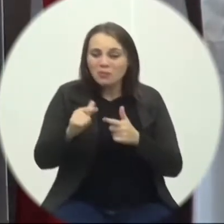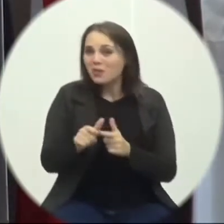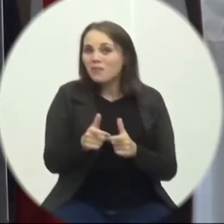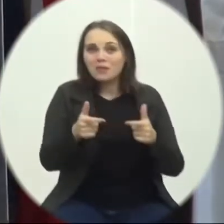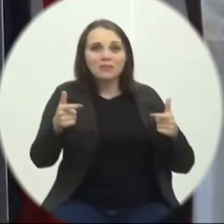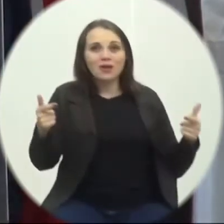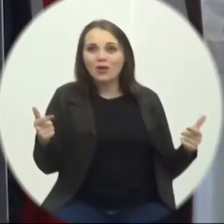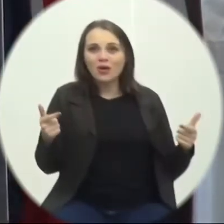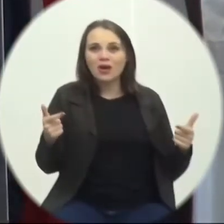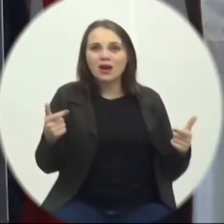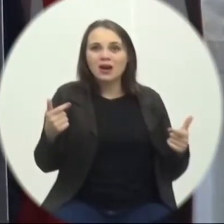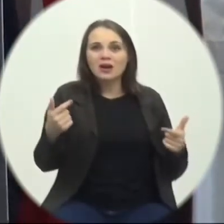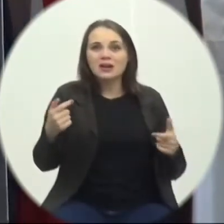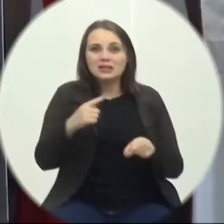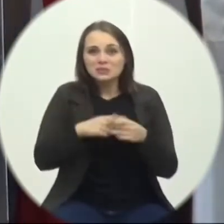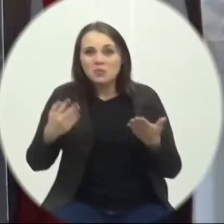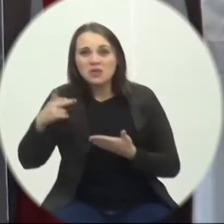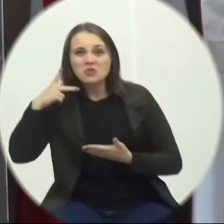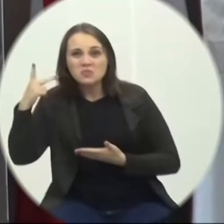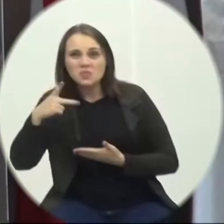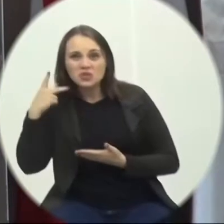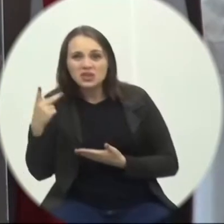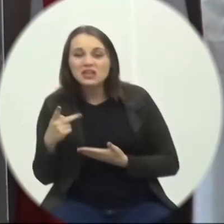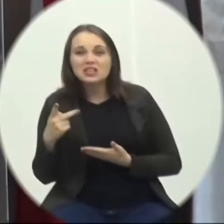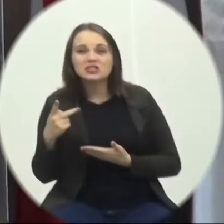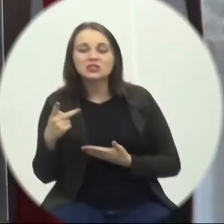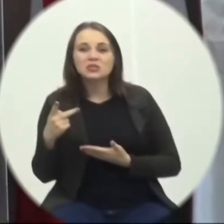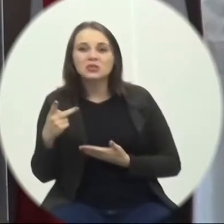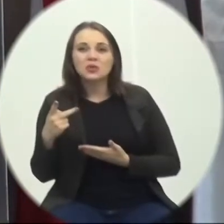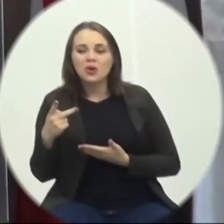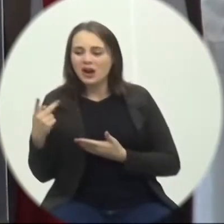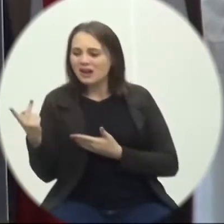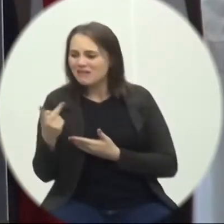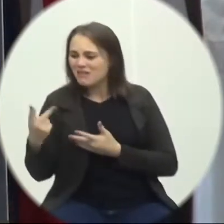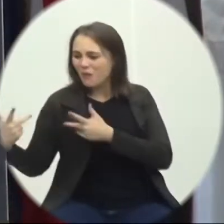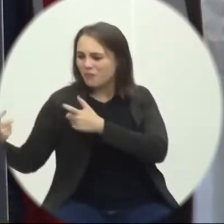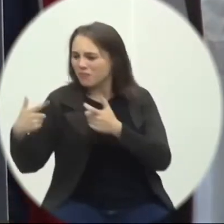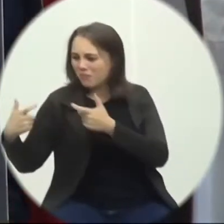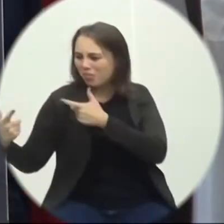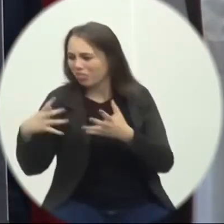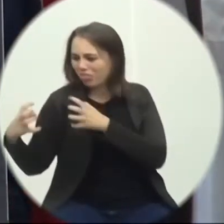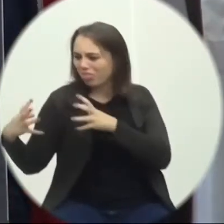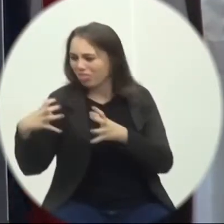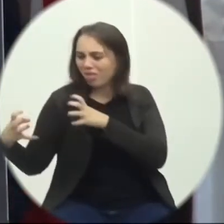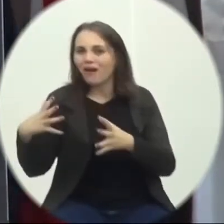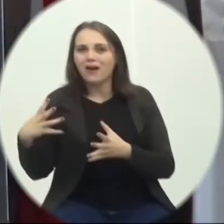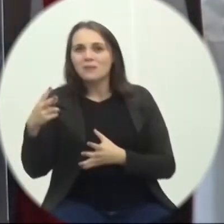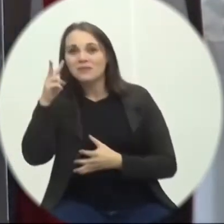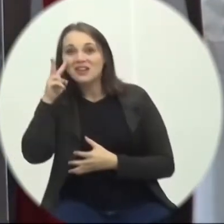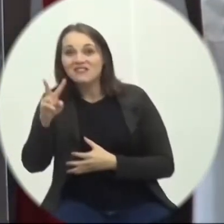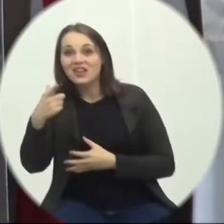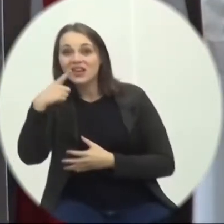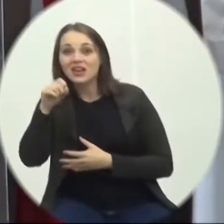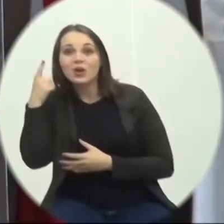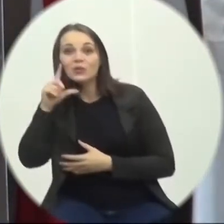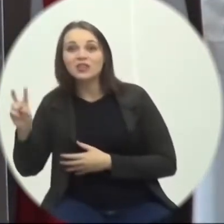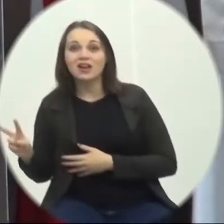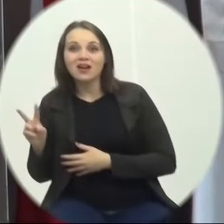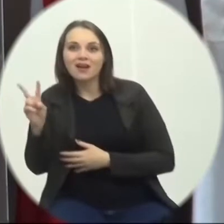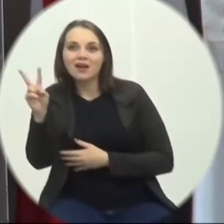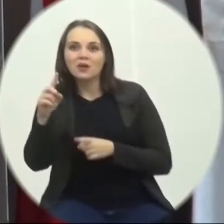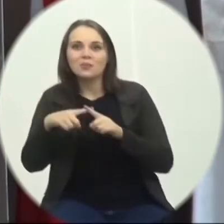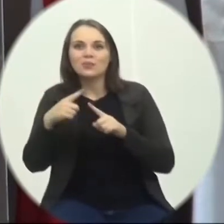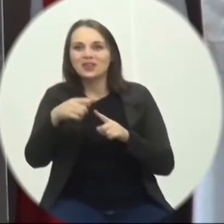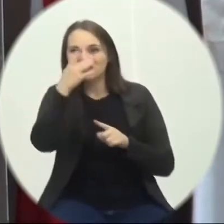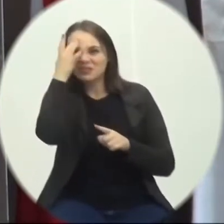políticos inescrupulosos Ficam se digladiando Para ver quem leva o bônus Porque o ônus Já tem